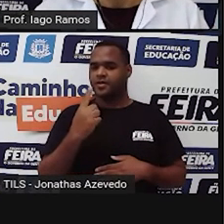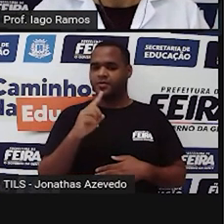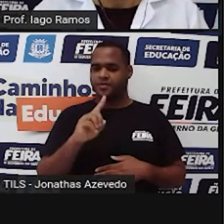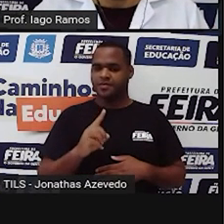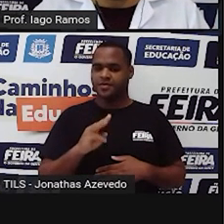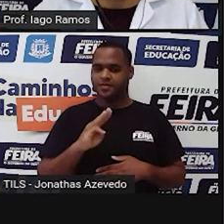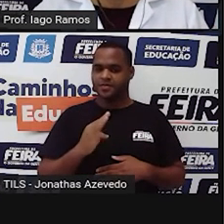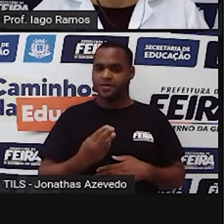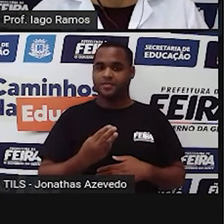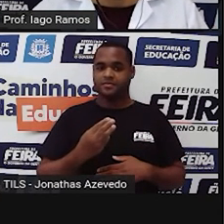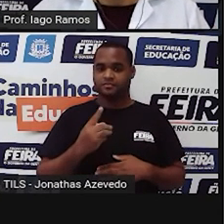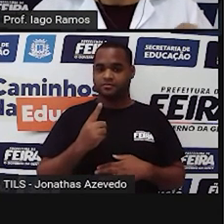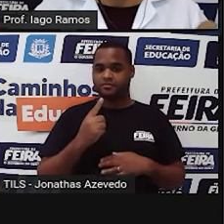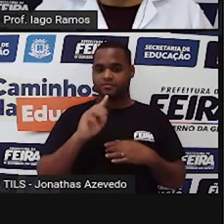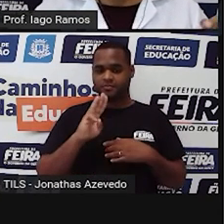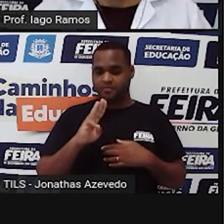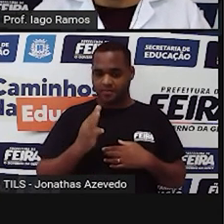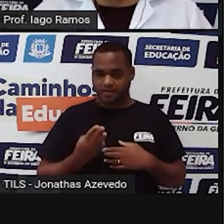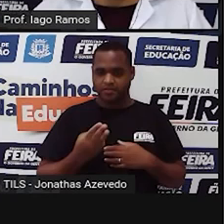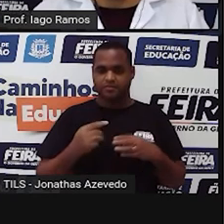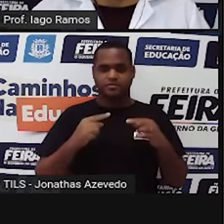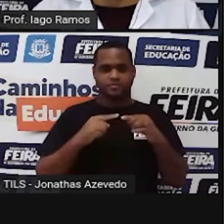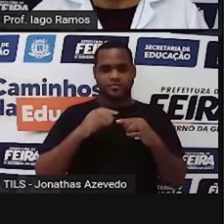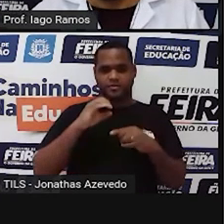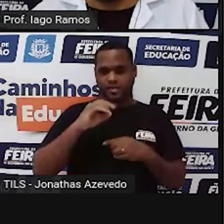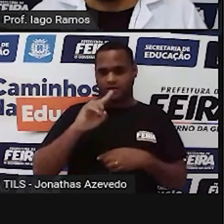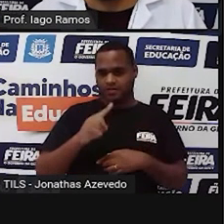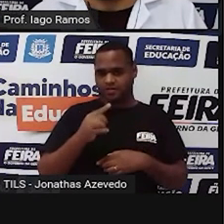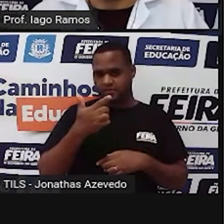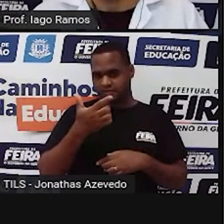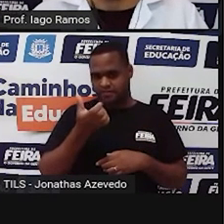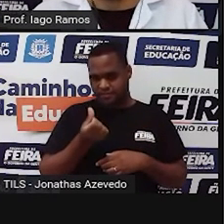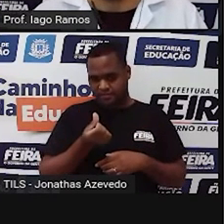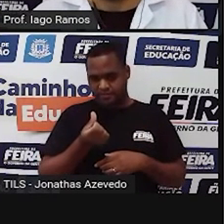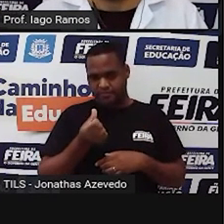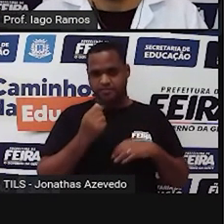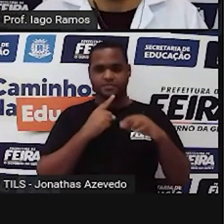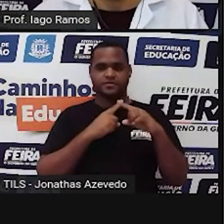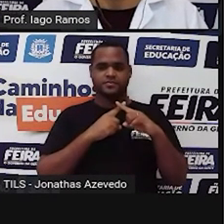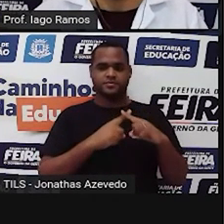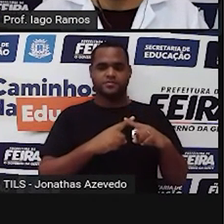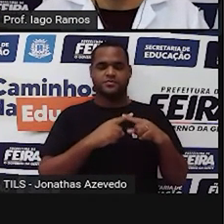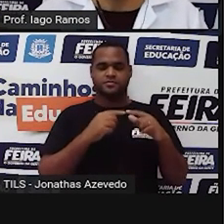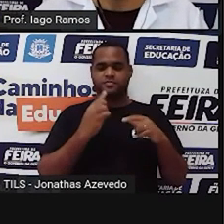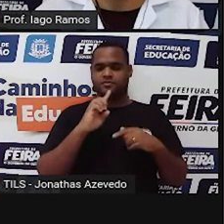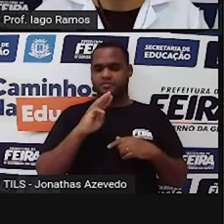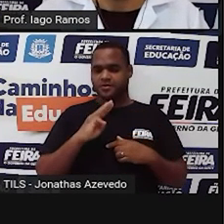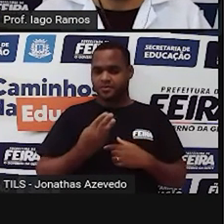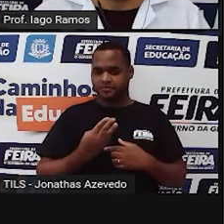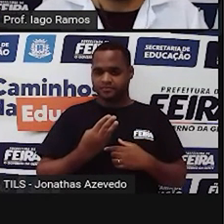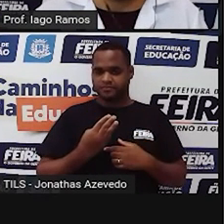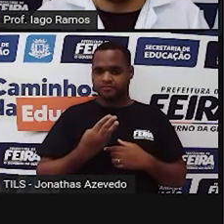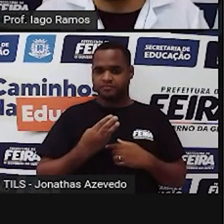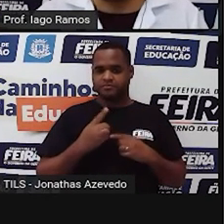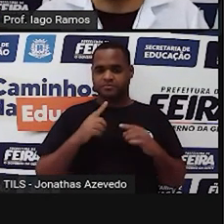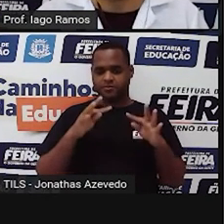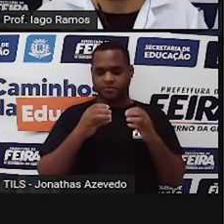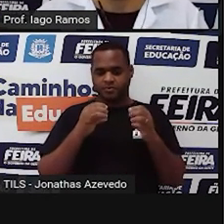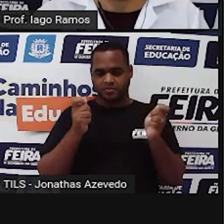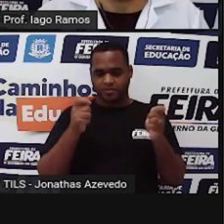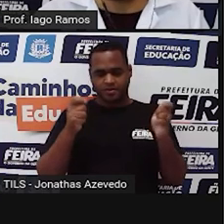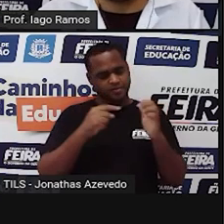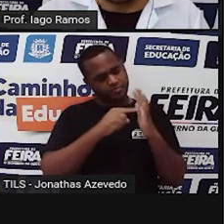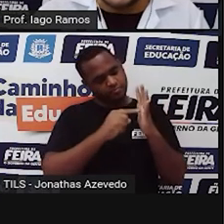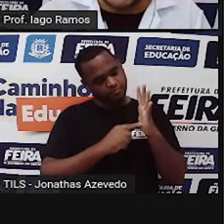dá um milhão. Então, 0,026 vezes um milhão. A gente pode usar a